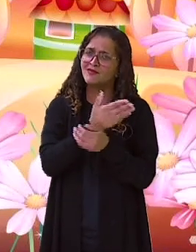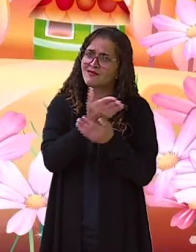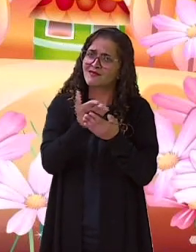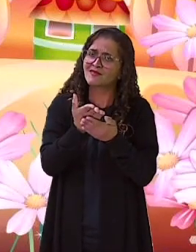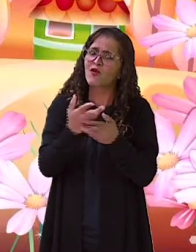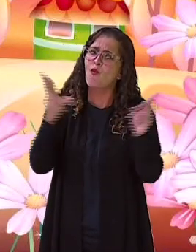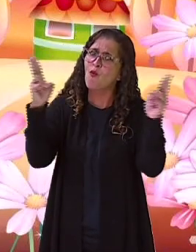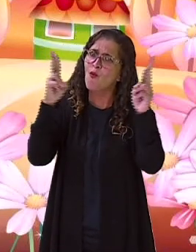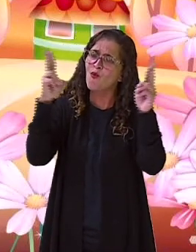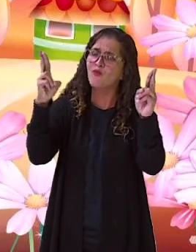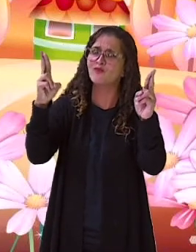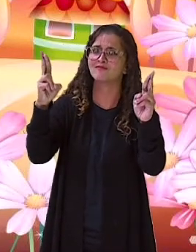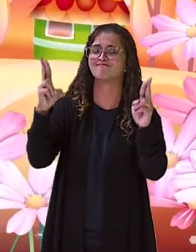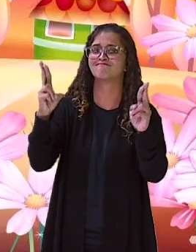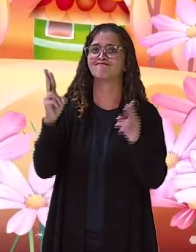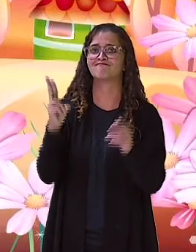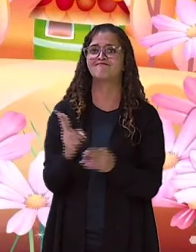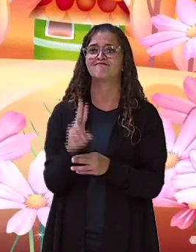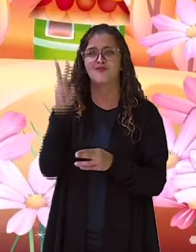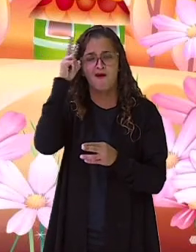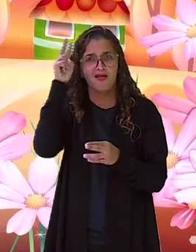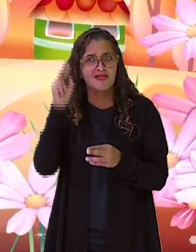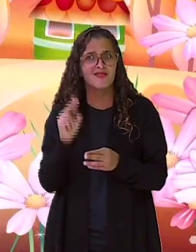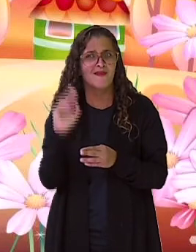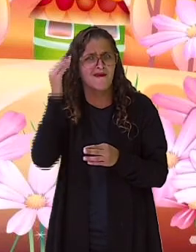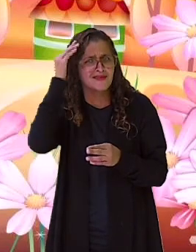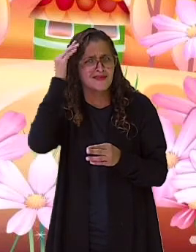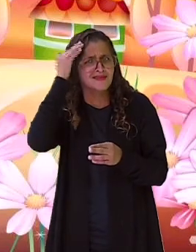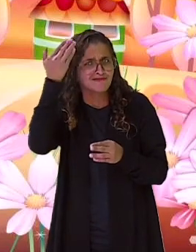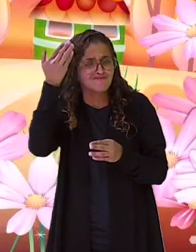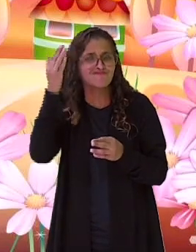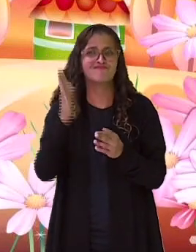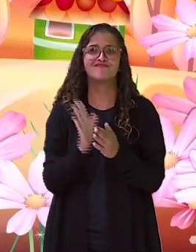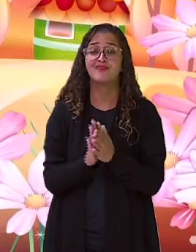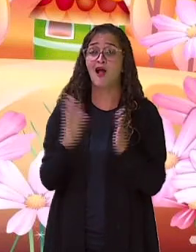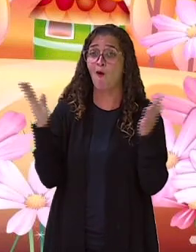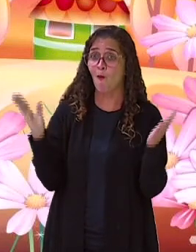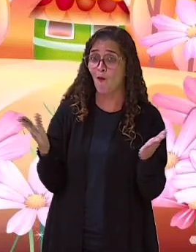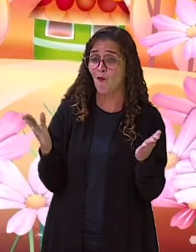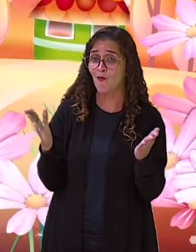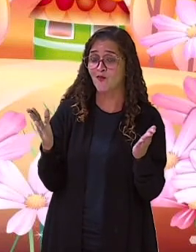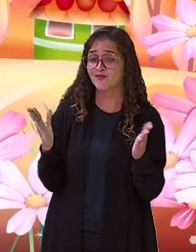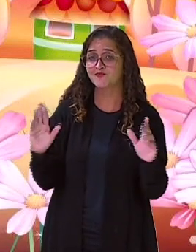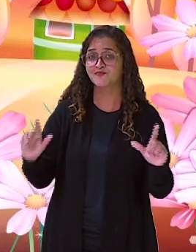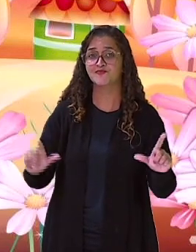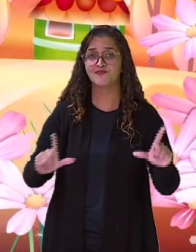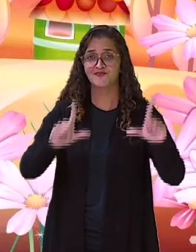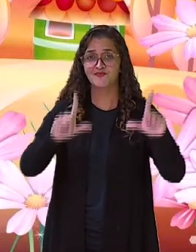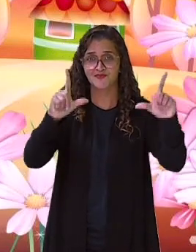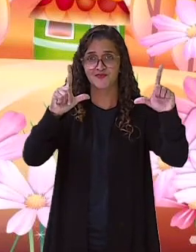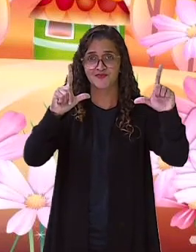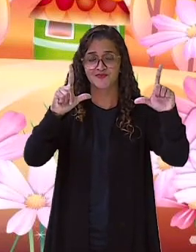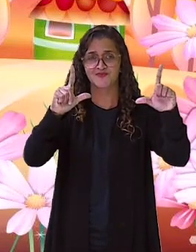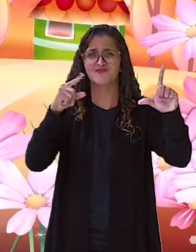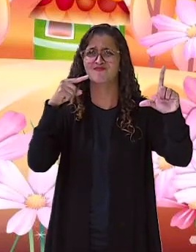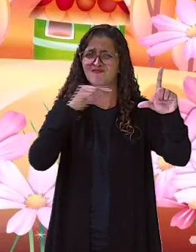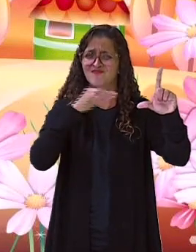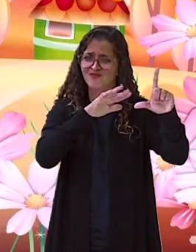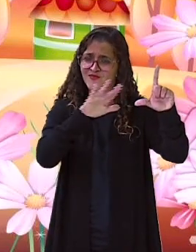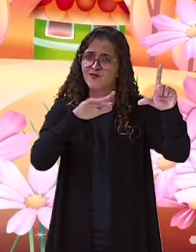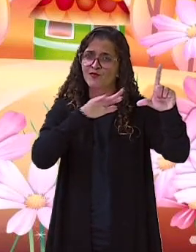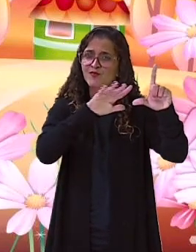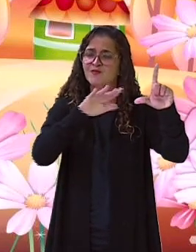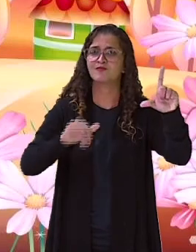E para acessar nossas atividades na plataforma Smédi GV, aponte a câmera do seu celular para a imagem que aparece no canto da tela.